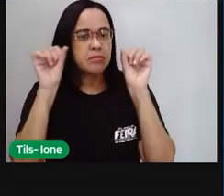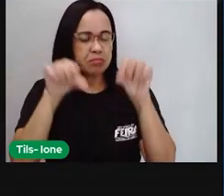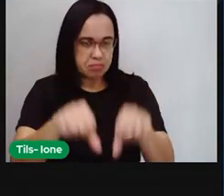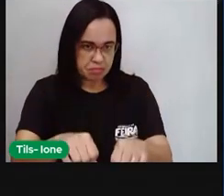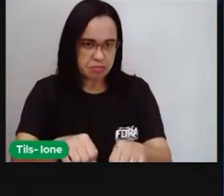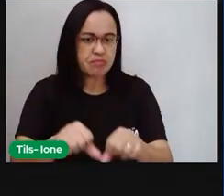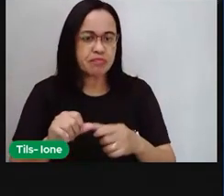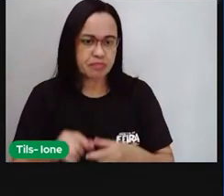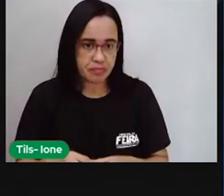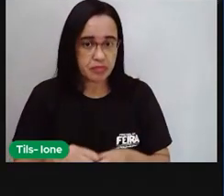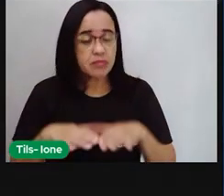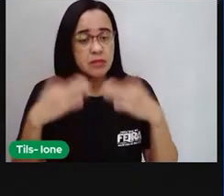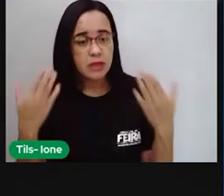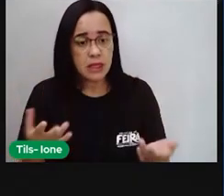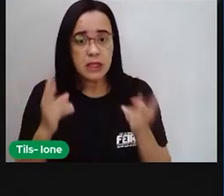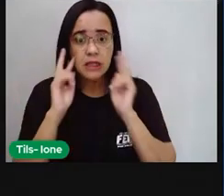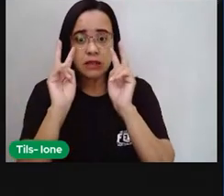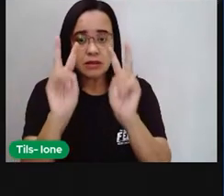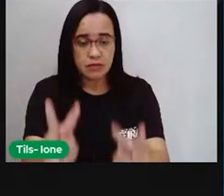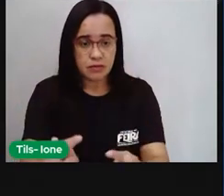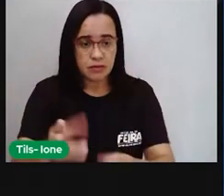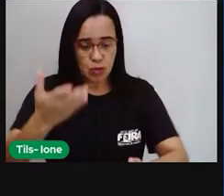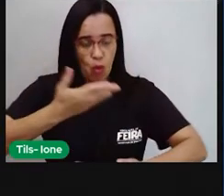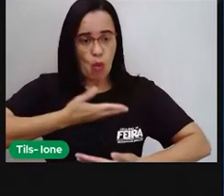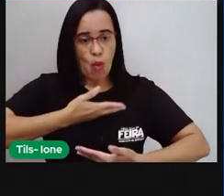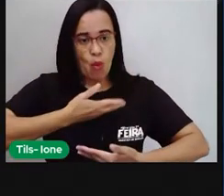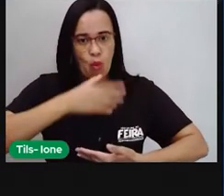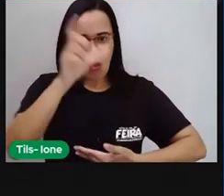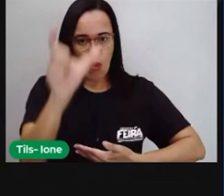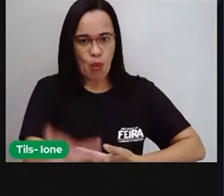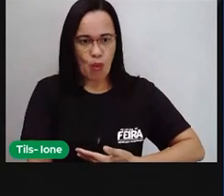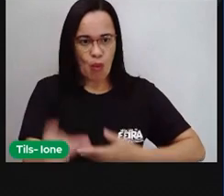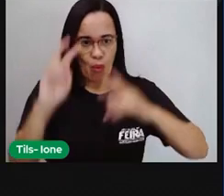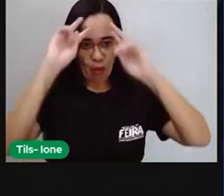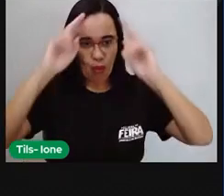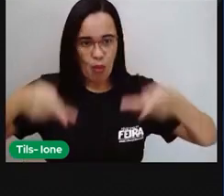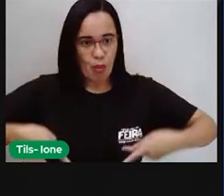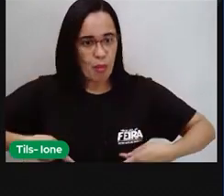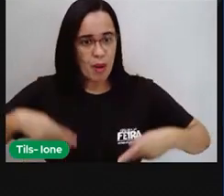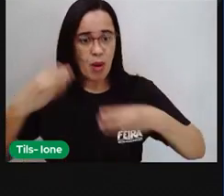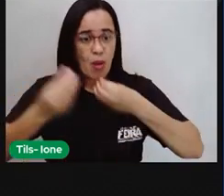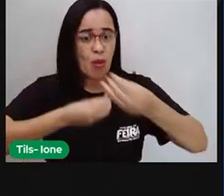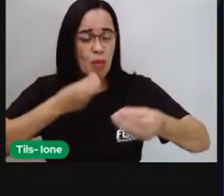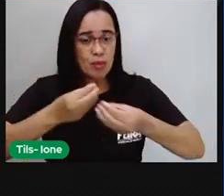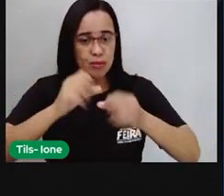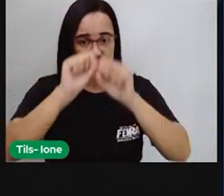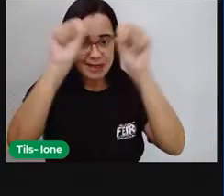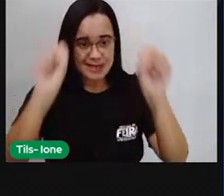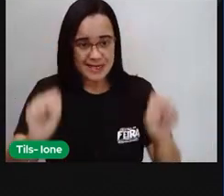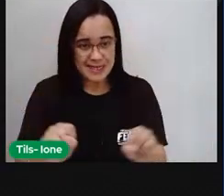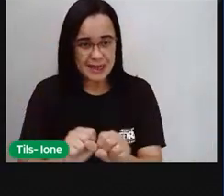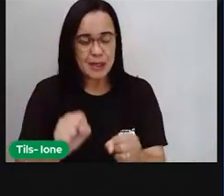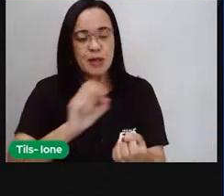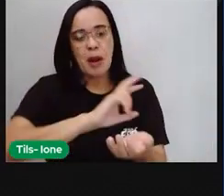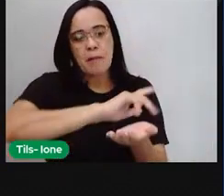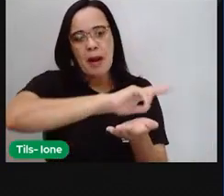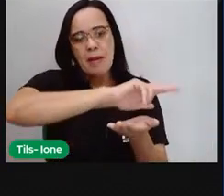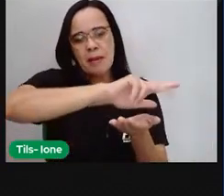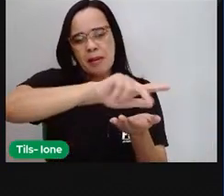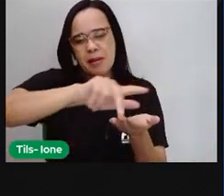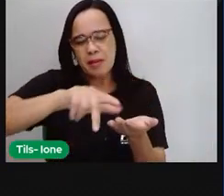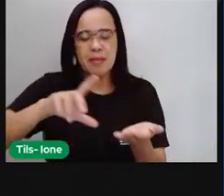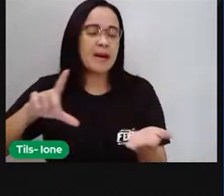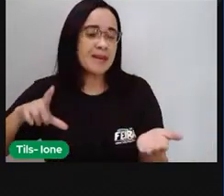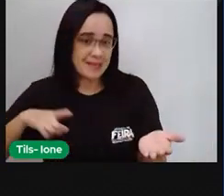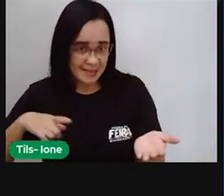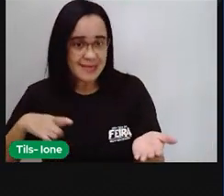E aí a gente observa que o corpo humano é composto aí por vários sistemas. A gente já estudou aí sobre o